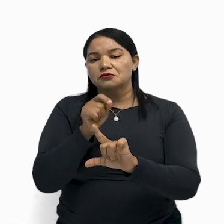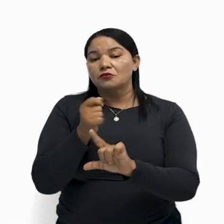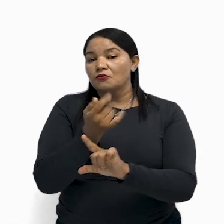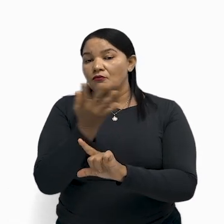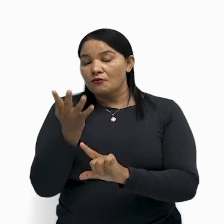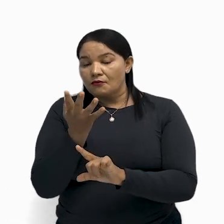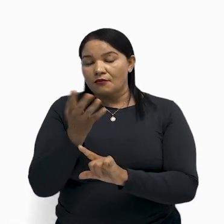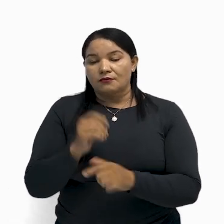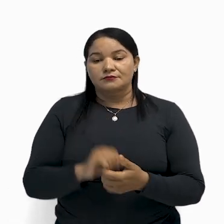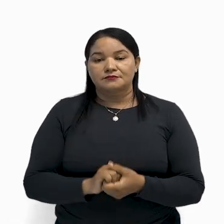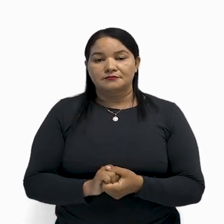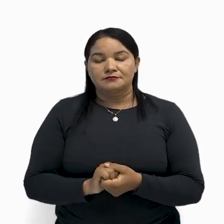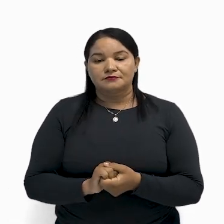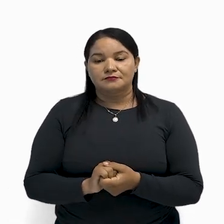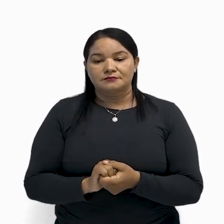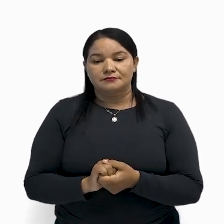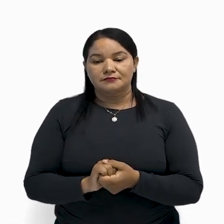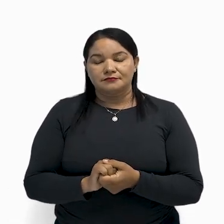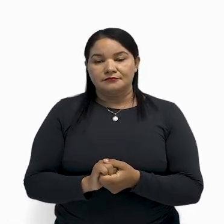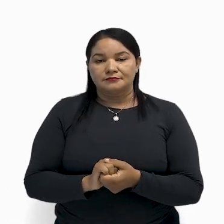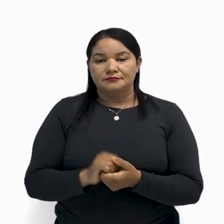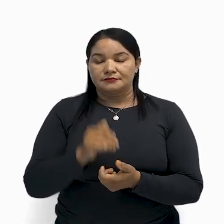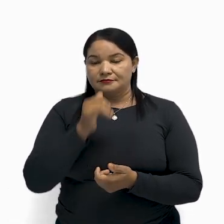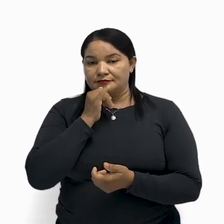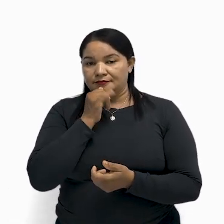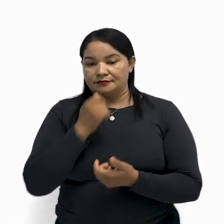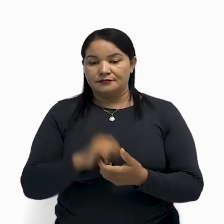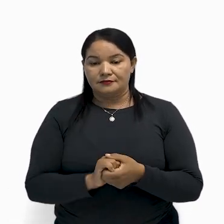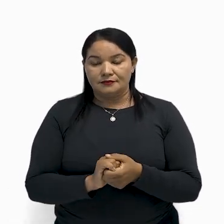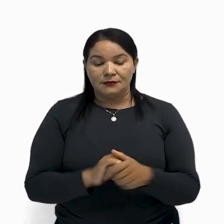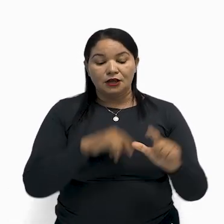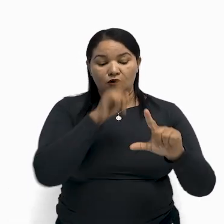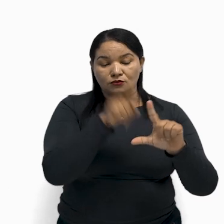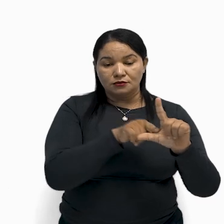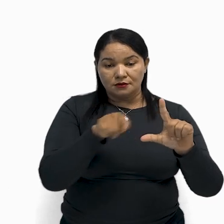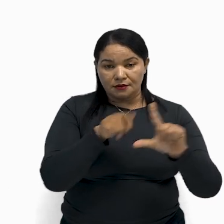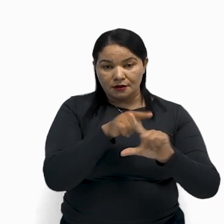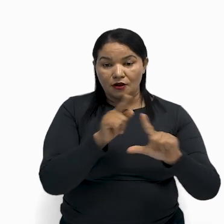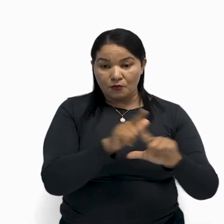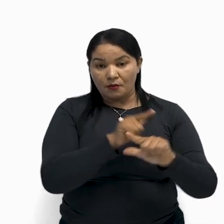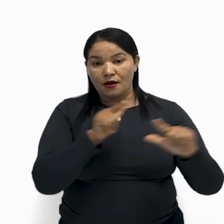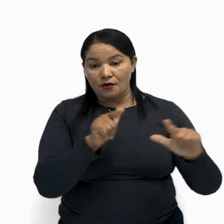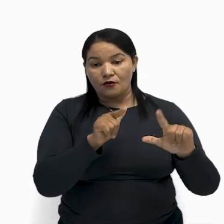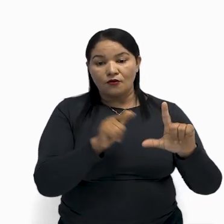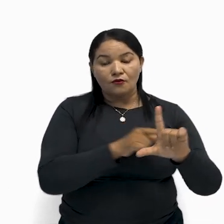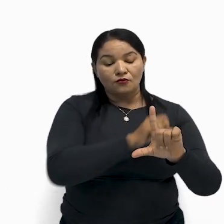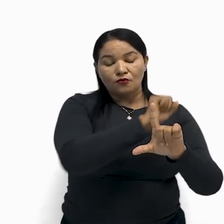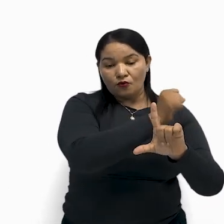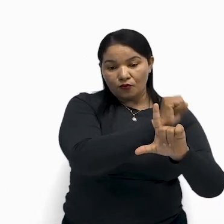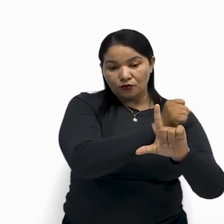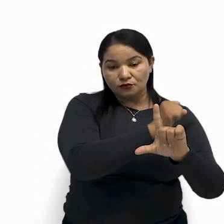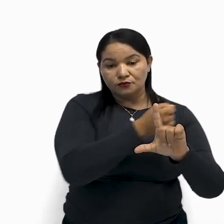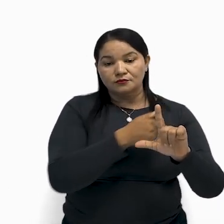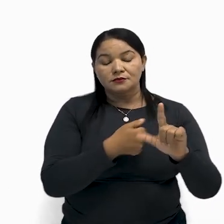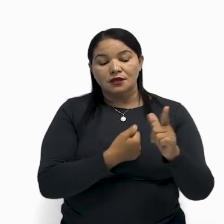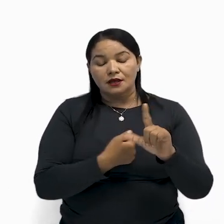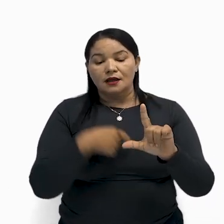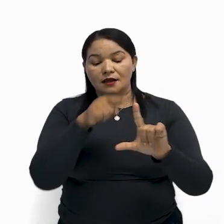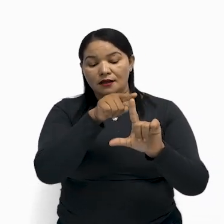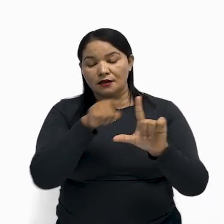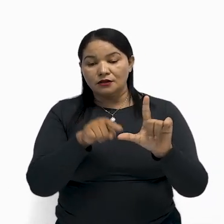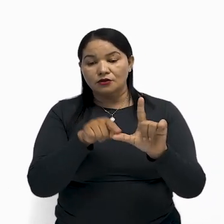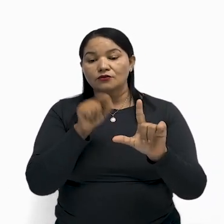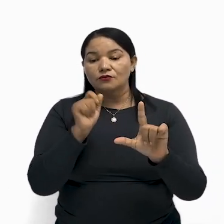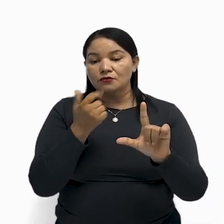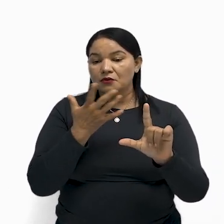Esse triângulo, o triângulo maior, o lado vale 8, o outro lado vale 16. O triângulozinho menor, aqui vale 15,